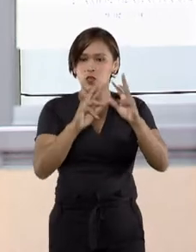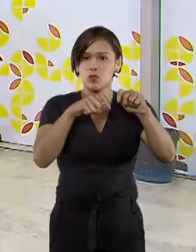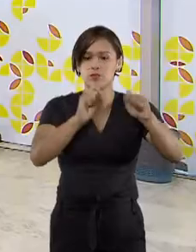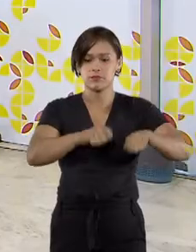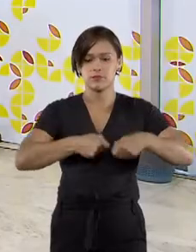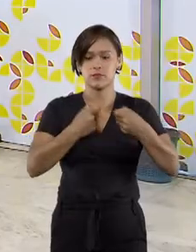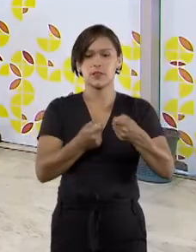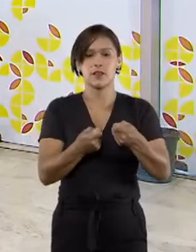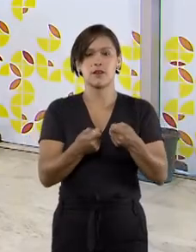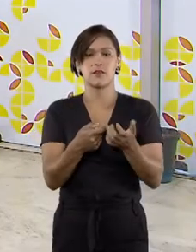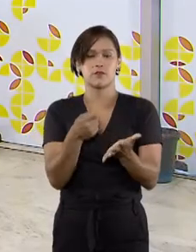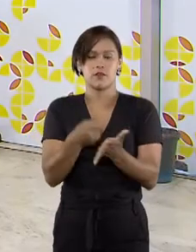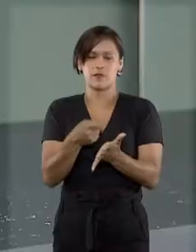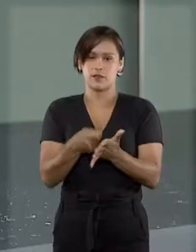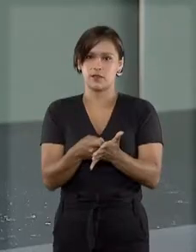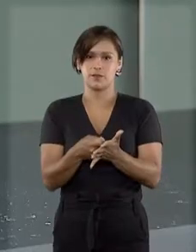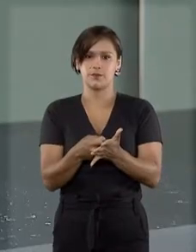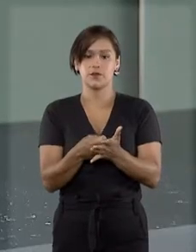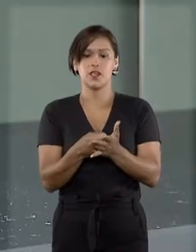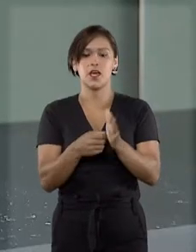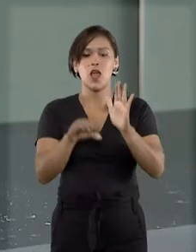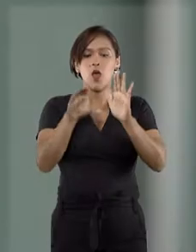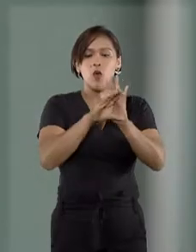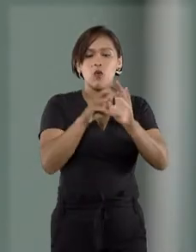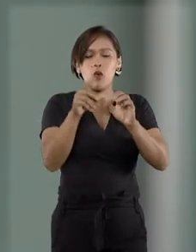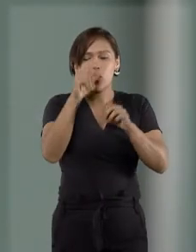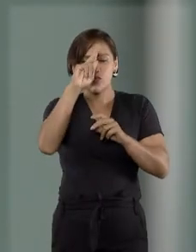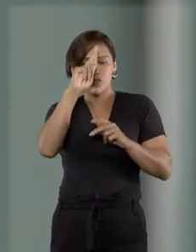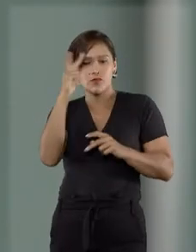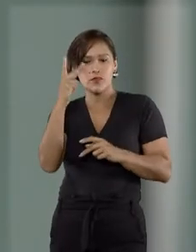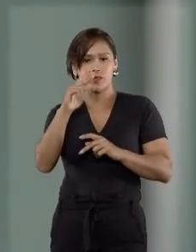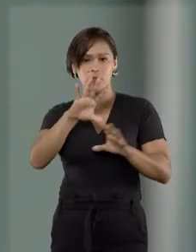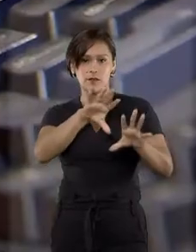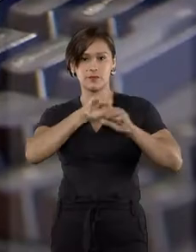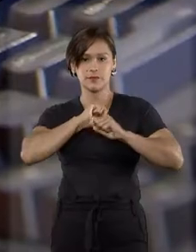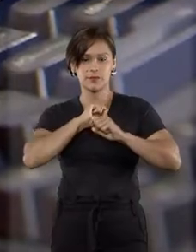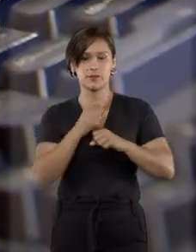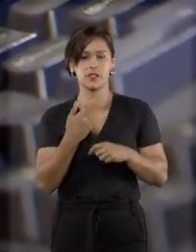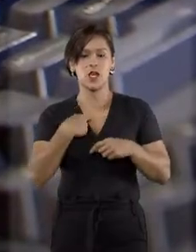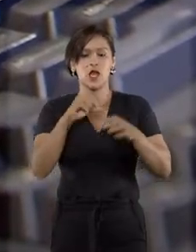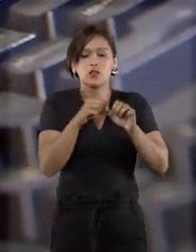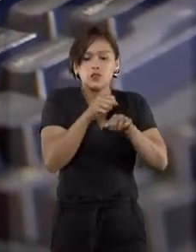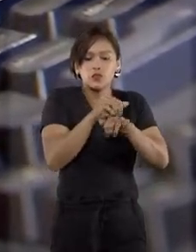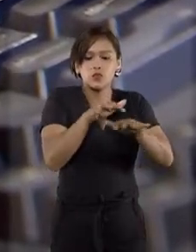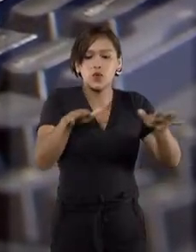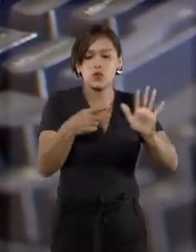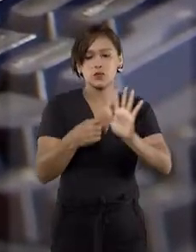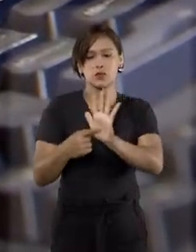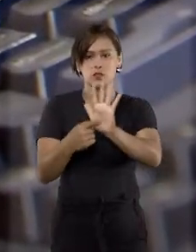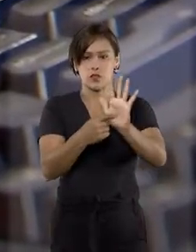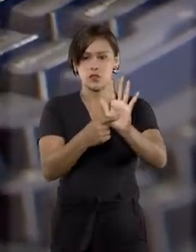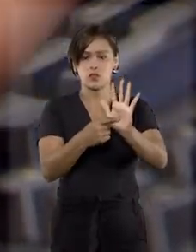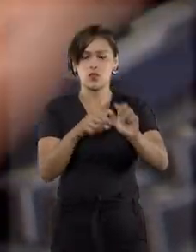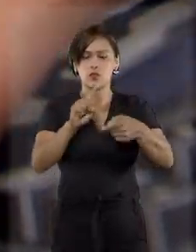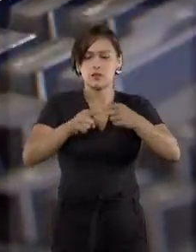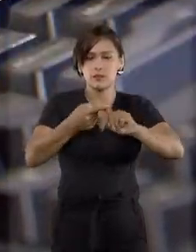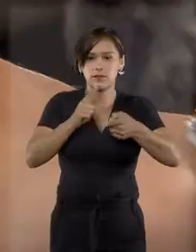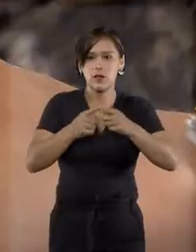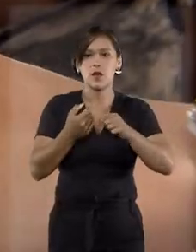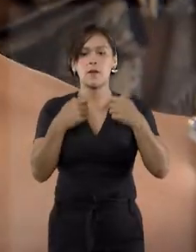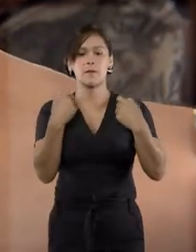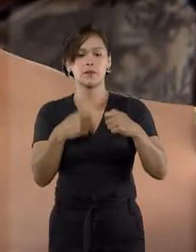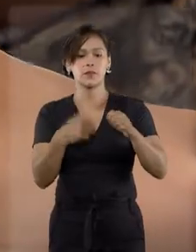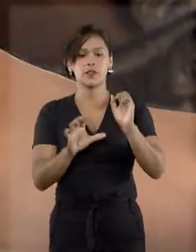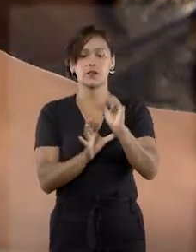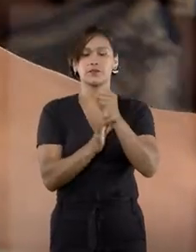vendas na internet sejam seguras. Seguindo o Código de Defesa do Consumidor, toda oferta e apresentação de produtos ou serviços